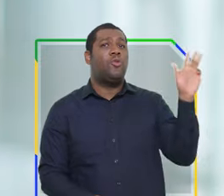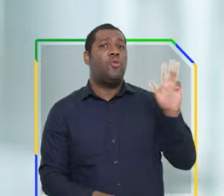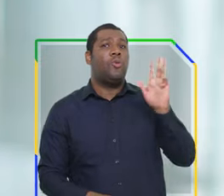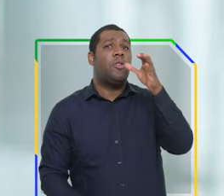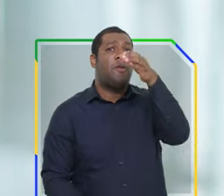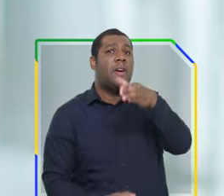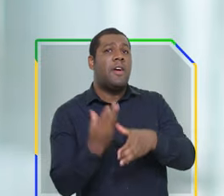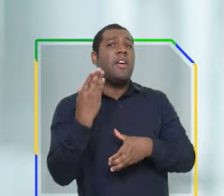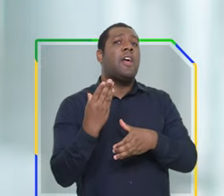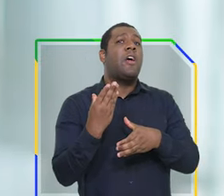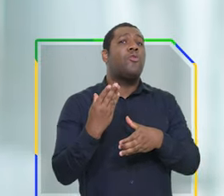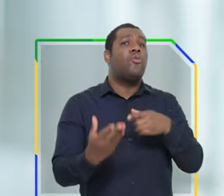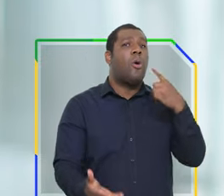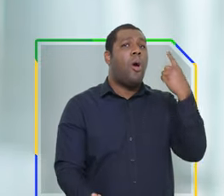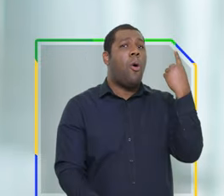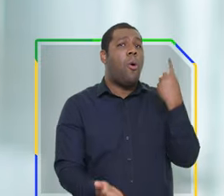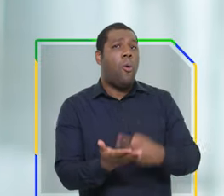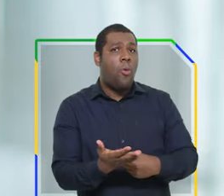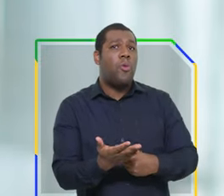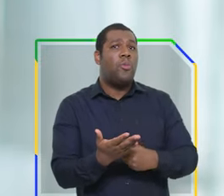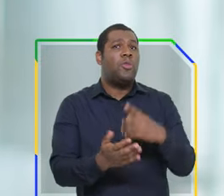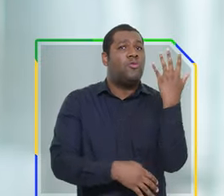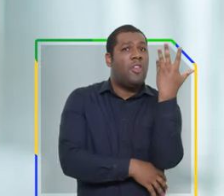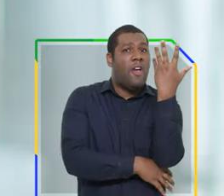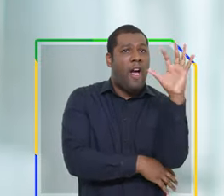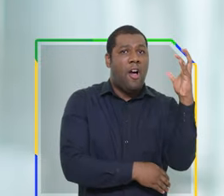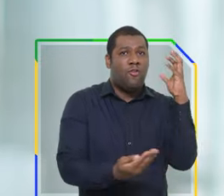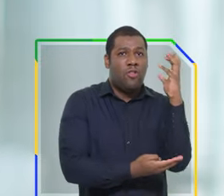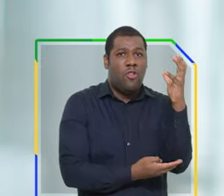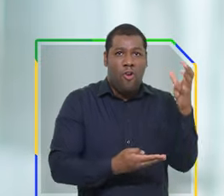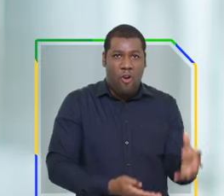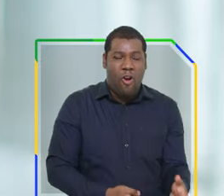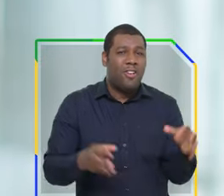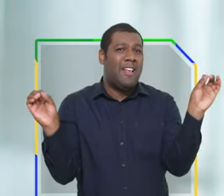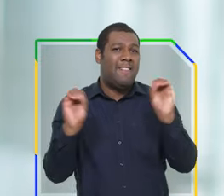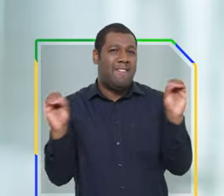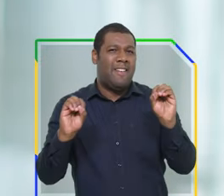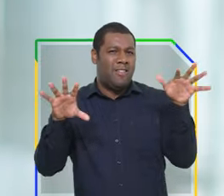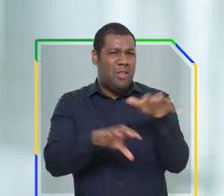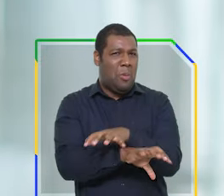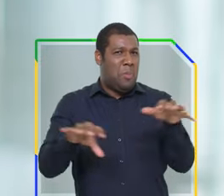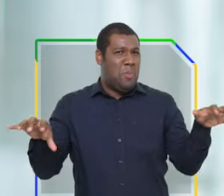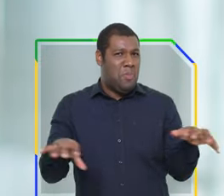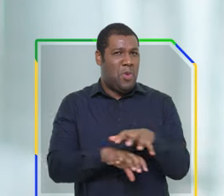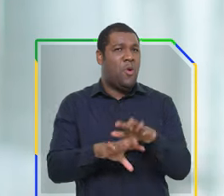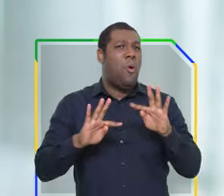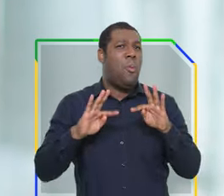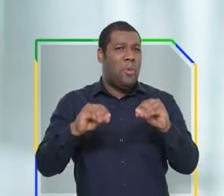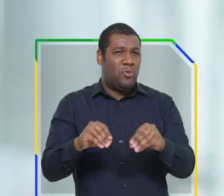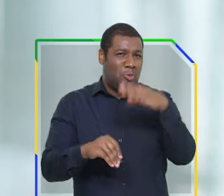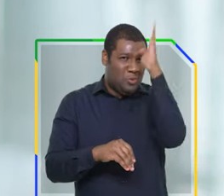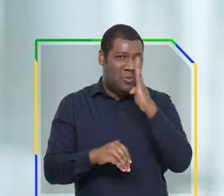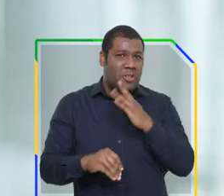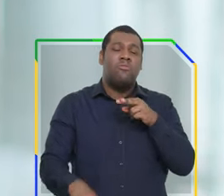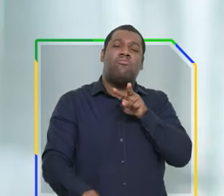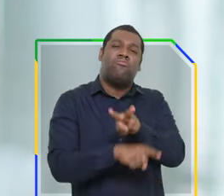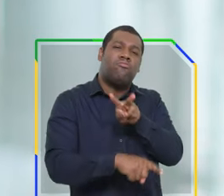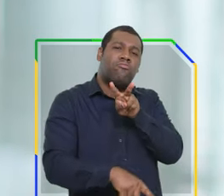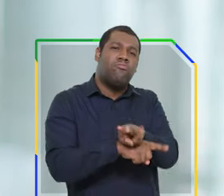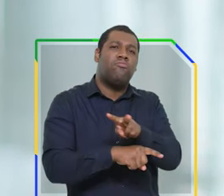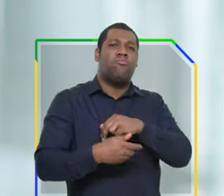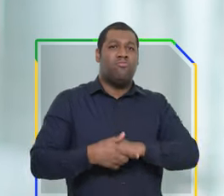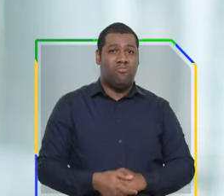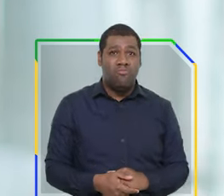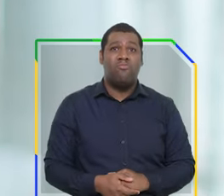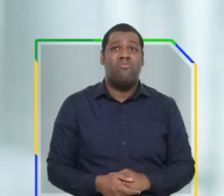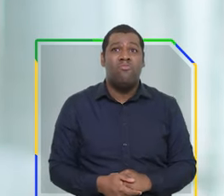Lula estabeleceu o compromisso de desmatamento zero em todos os biomas brasileiros. E já obtivemos resultados